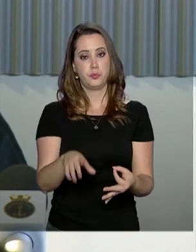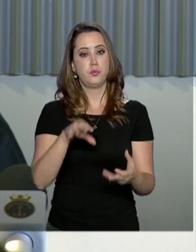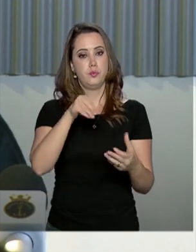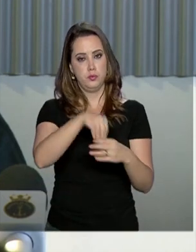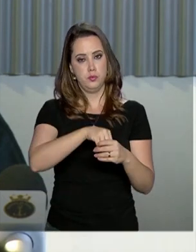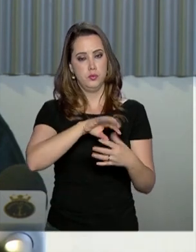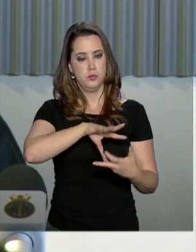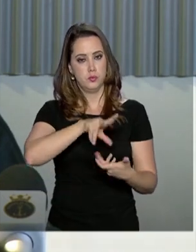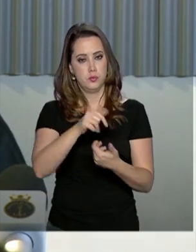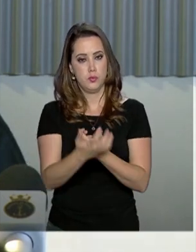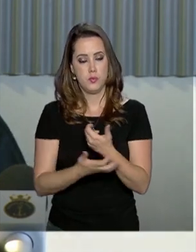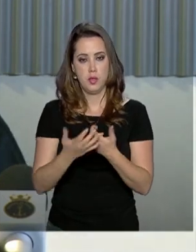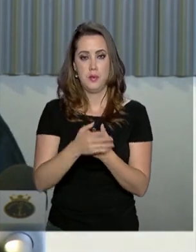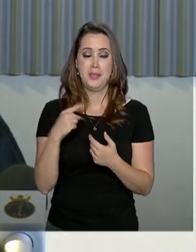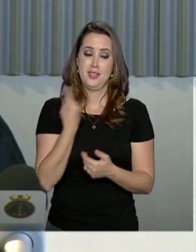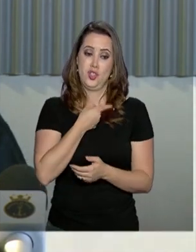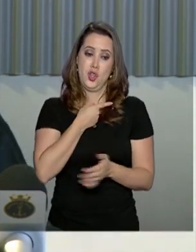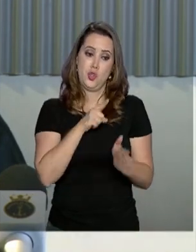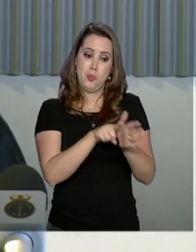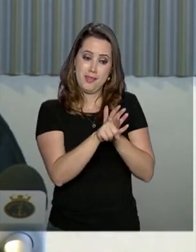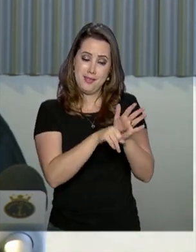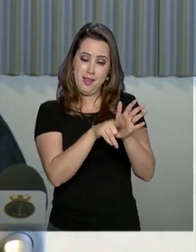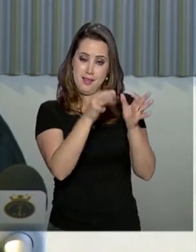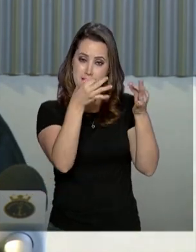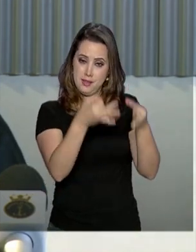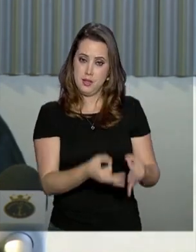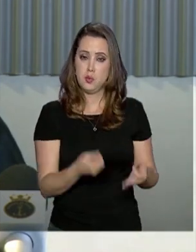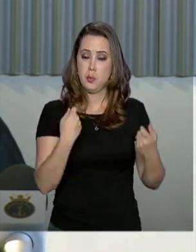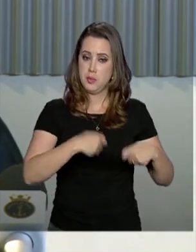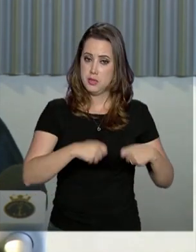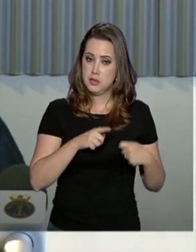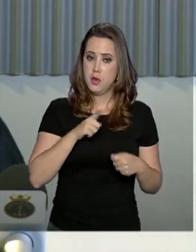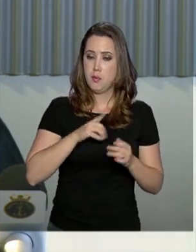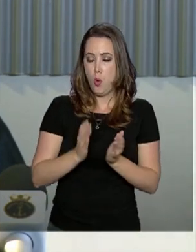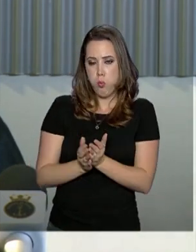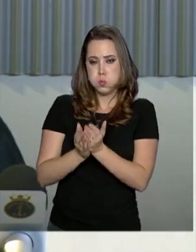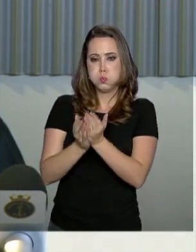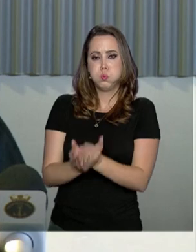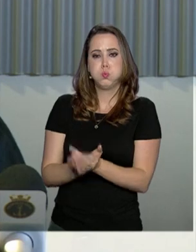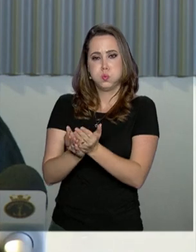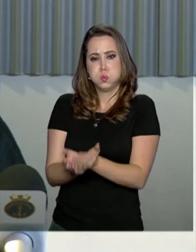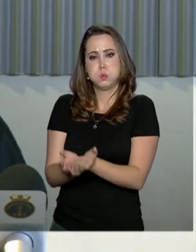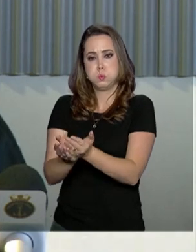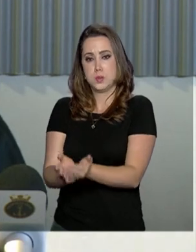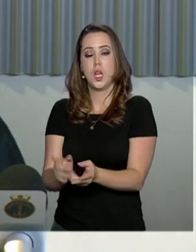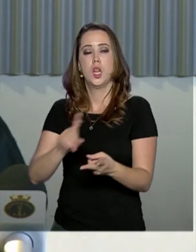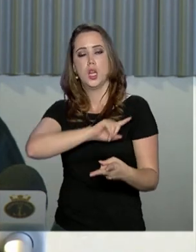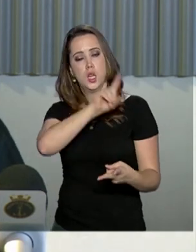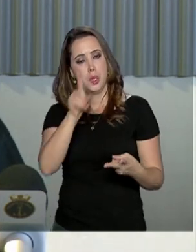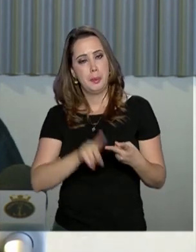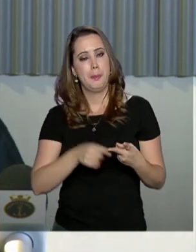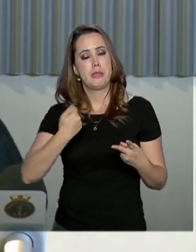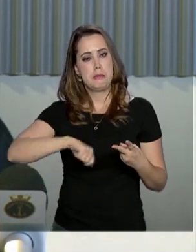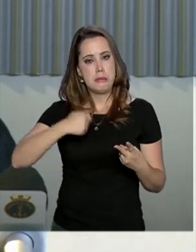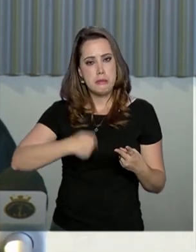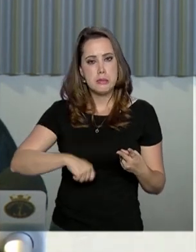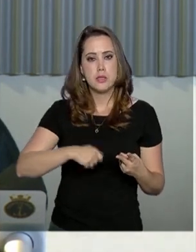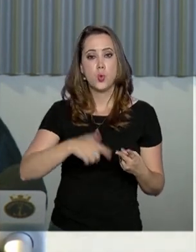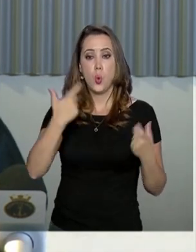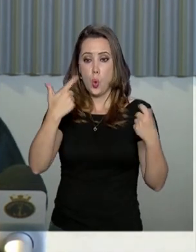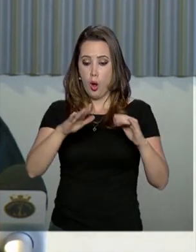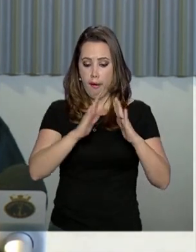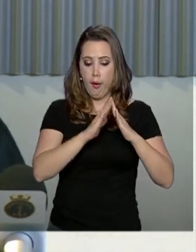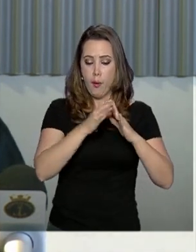Antártica. Para nós fazermos pesquisas consistentes, nós temos que ter navios que apoiem essas pesquisas, temos que ter uma